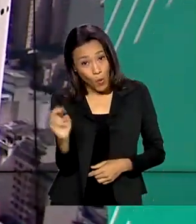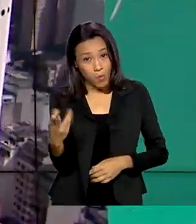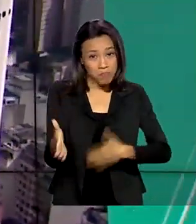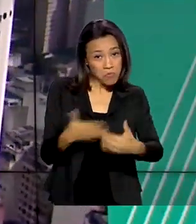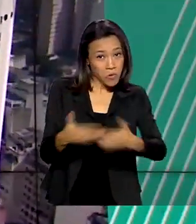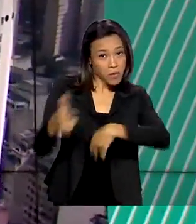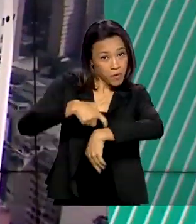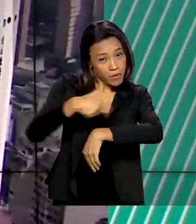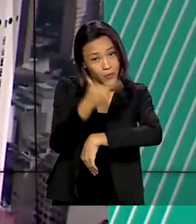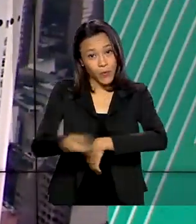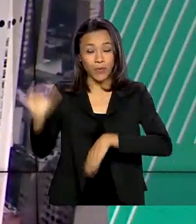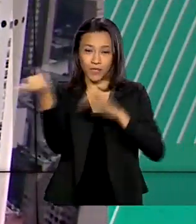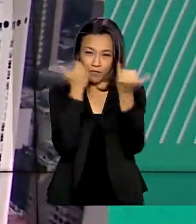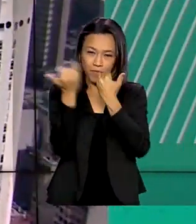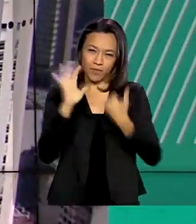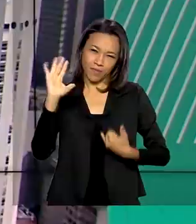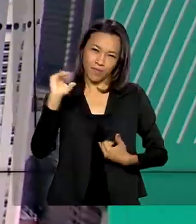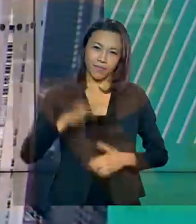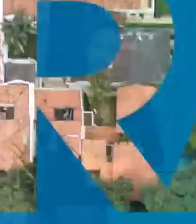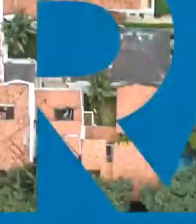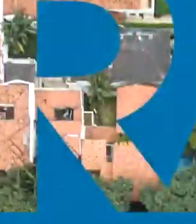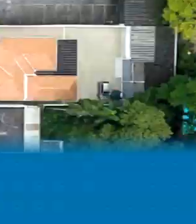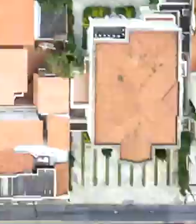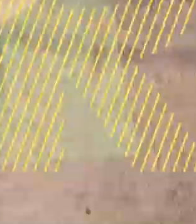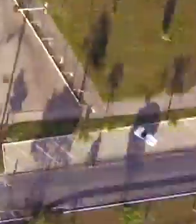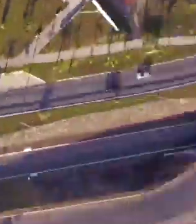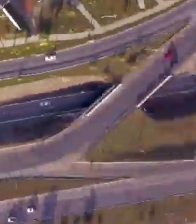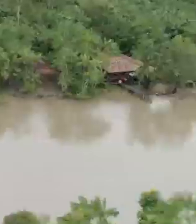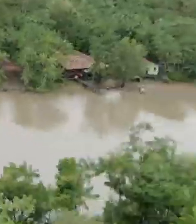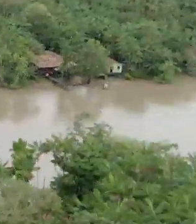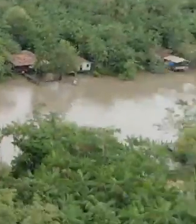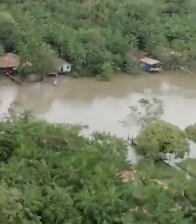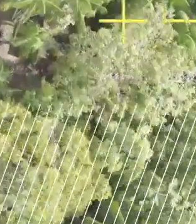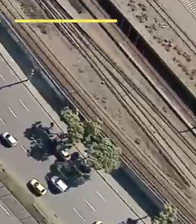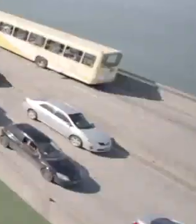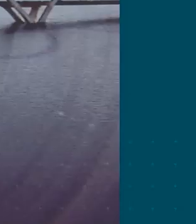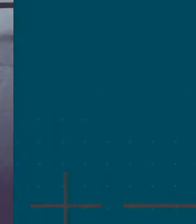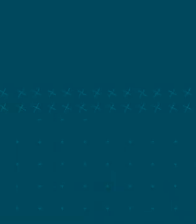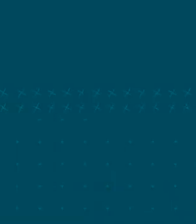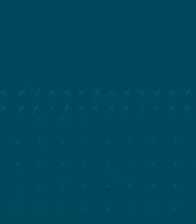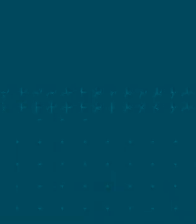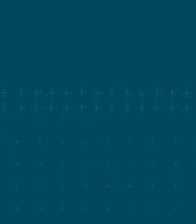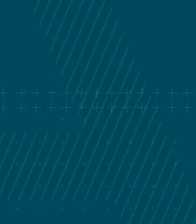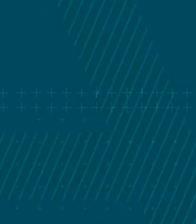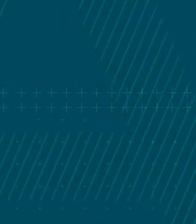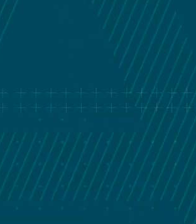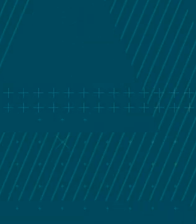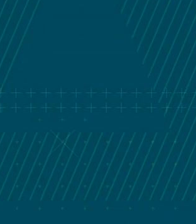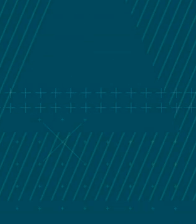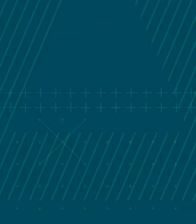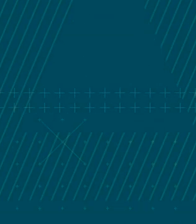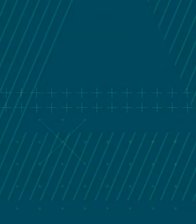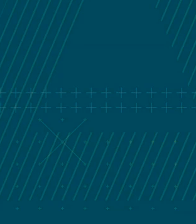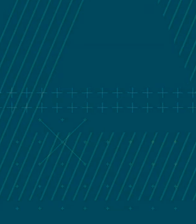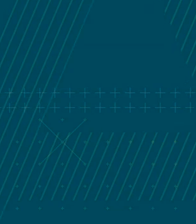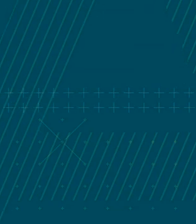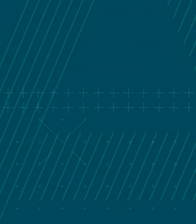qualquer momento com outras informações. Até mais! Transcrição por Quintena Coelho Transcrição e Legendas por Quintena